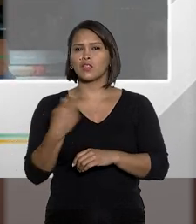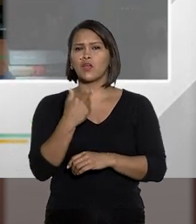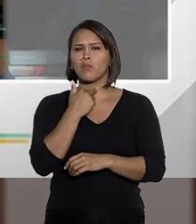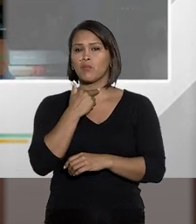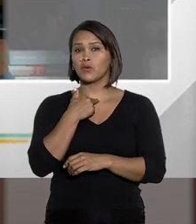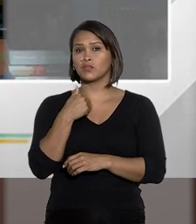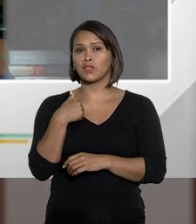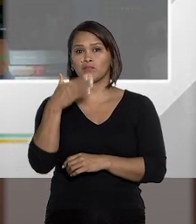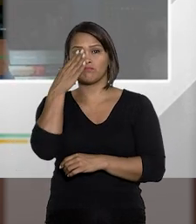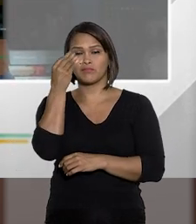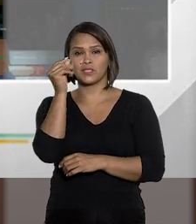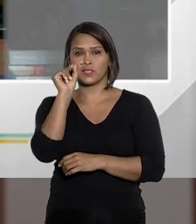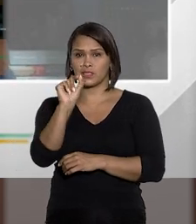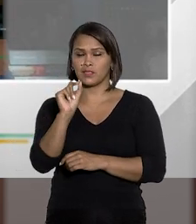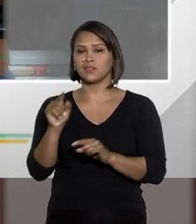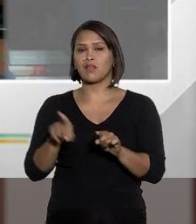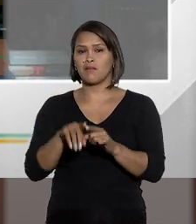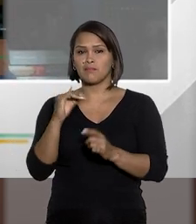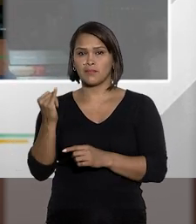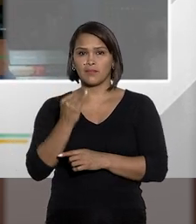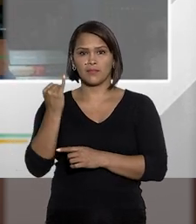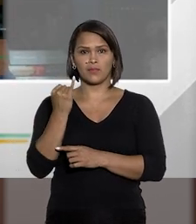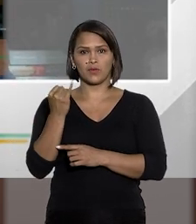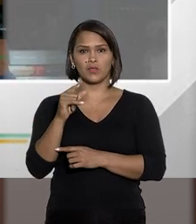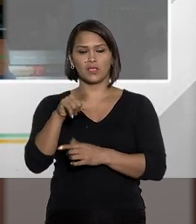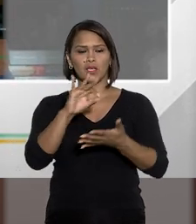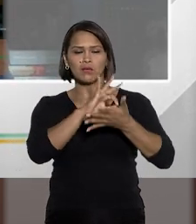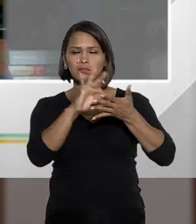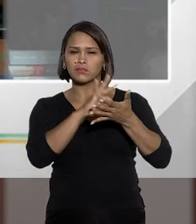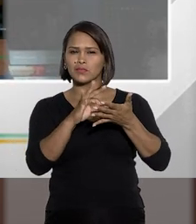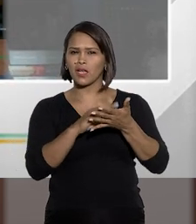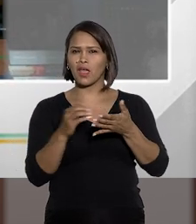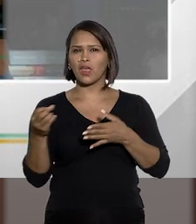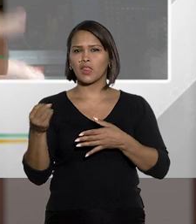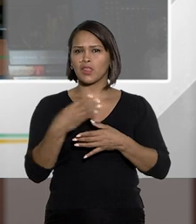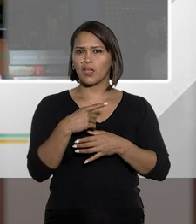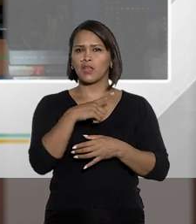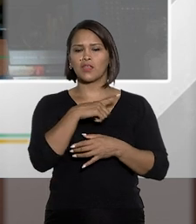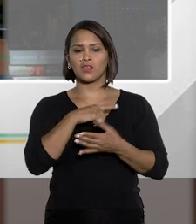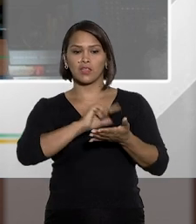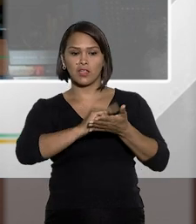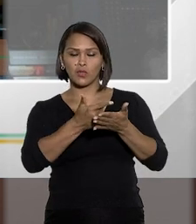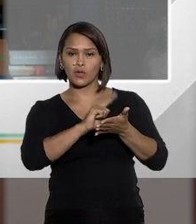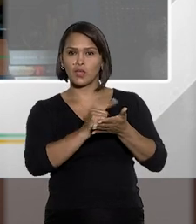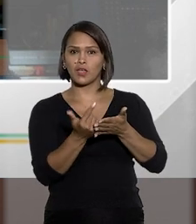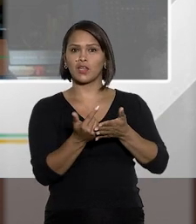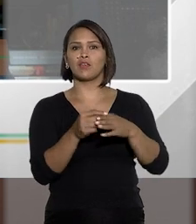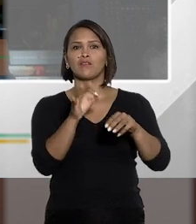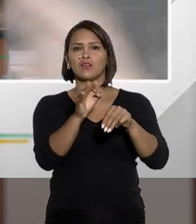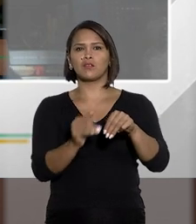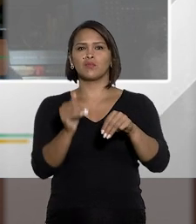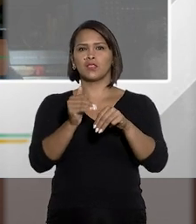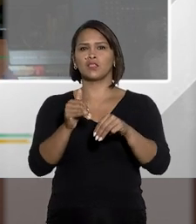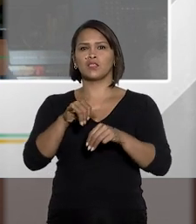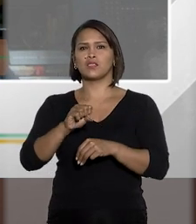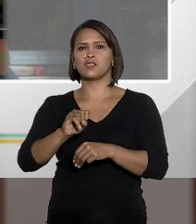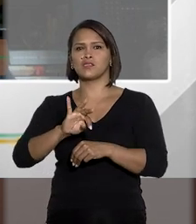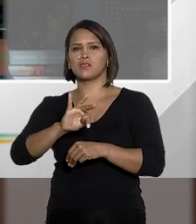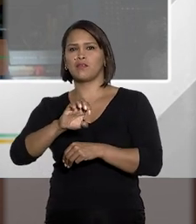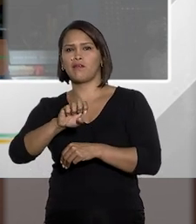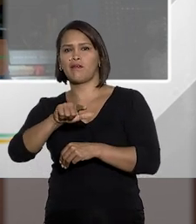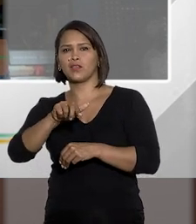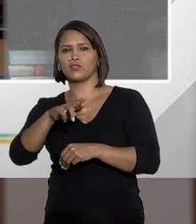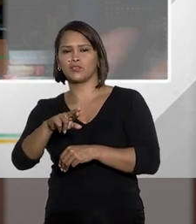Nós não podemos esquecer, e algo que eu escrevi recentemente vai estar no livro que o ministro Schietti